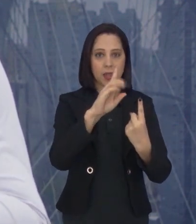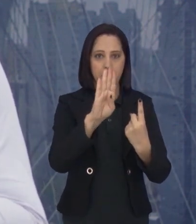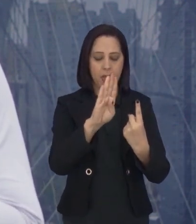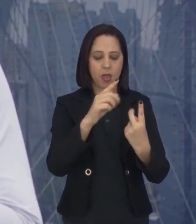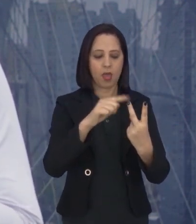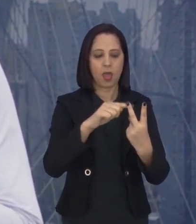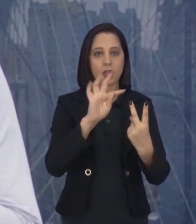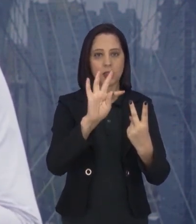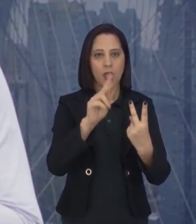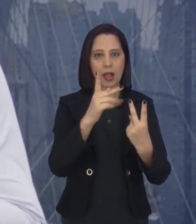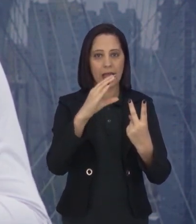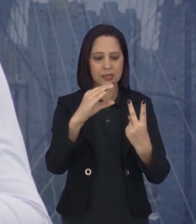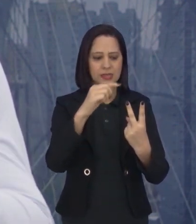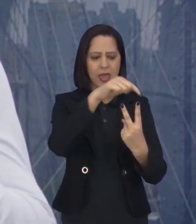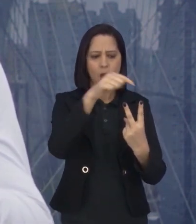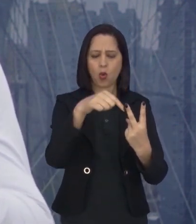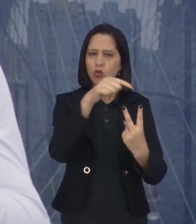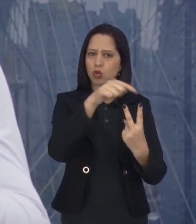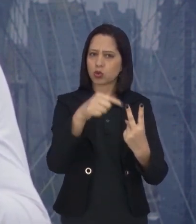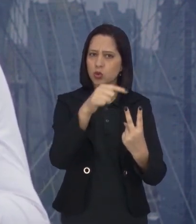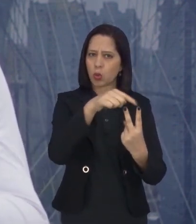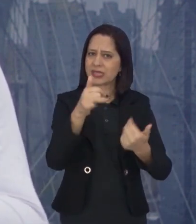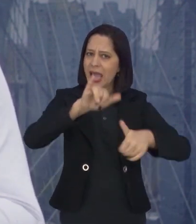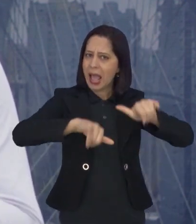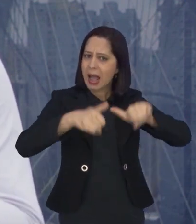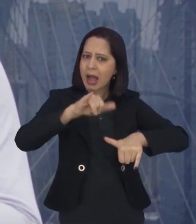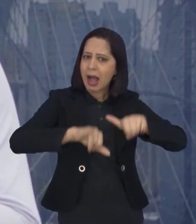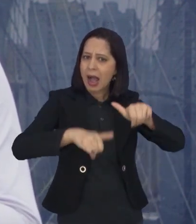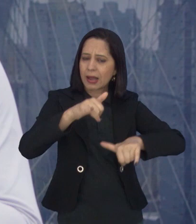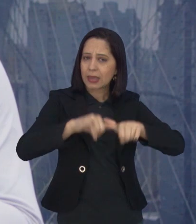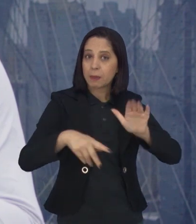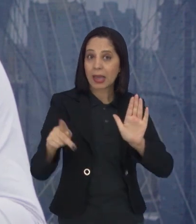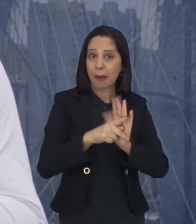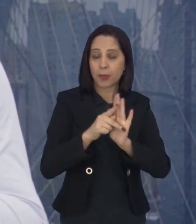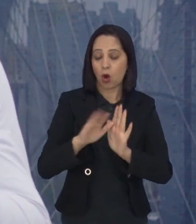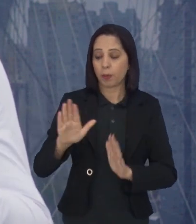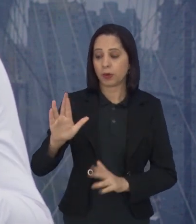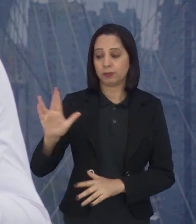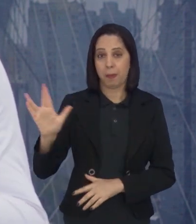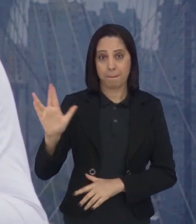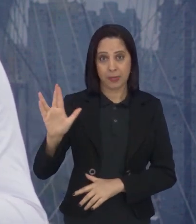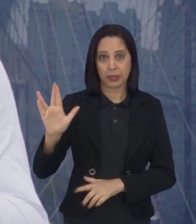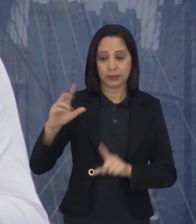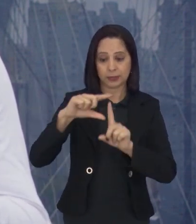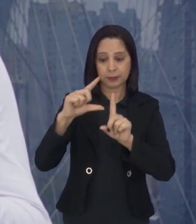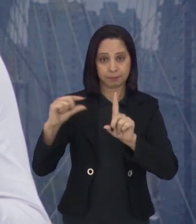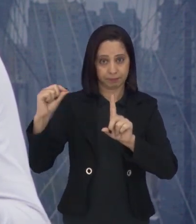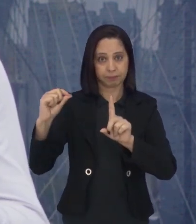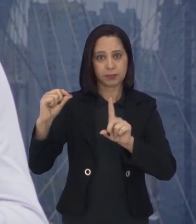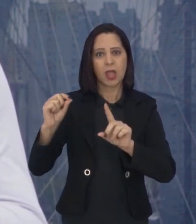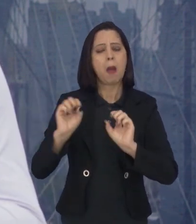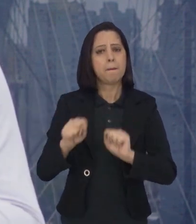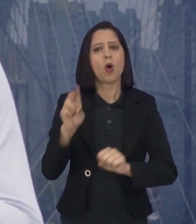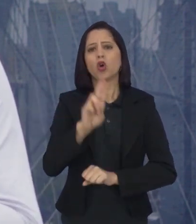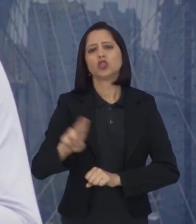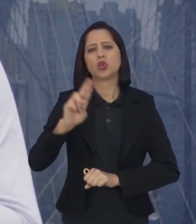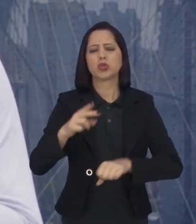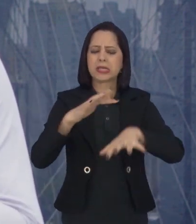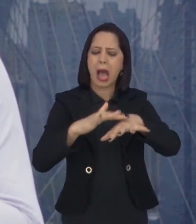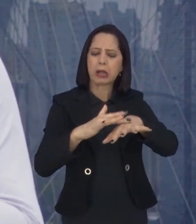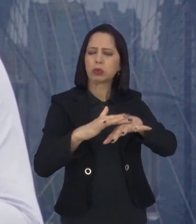o CBD e o THC? São componentes químicos da planta, que a gente usa para várias patologias.